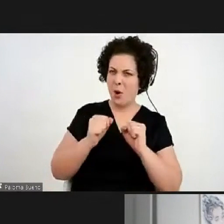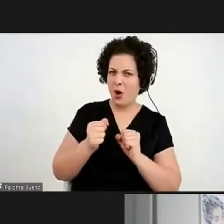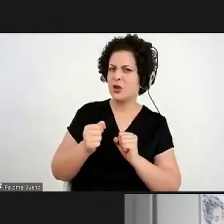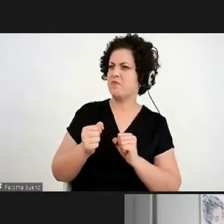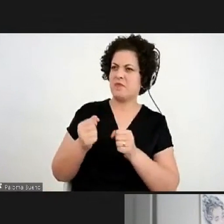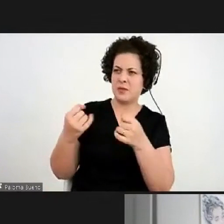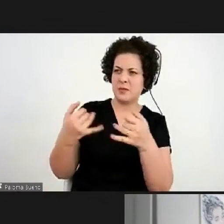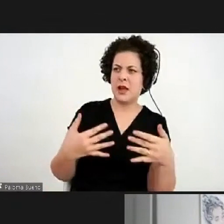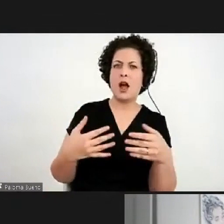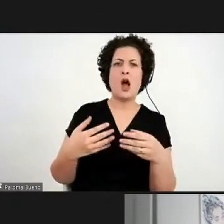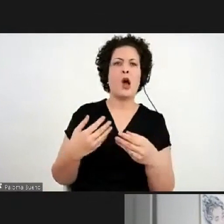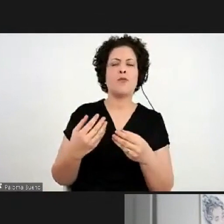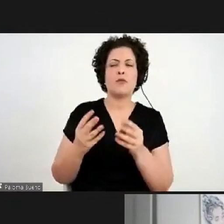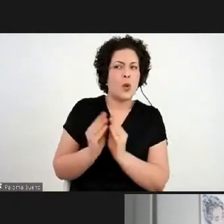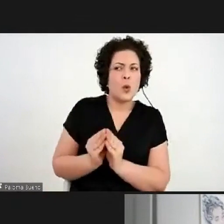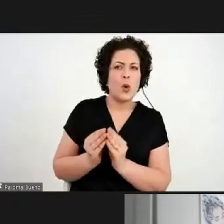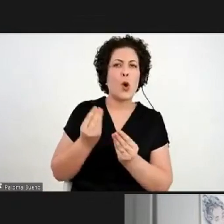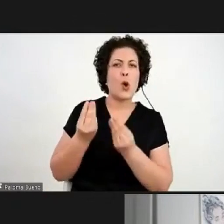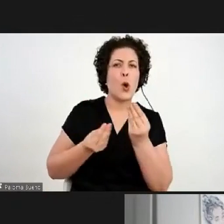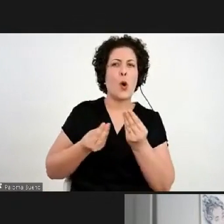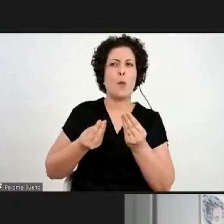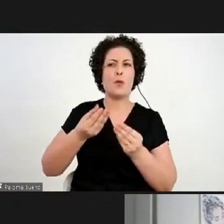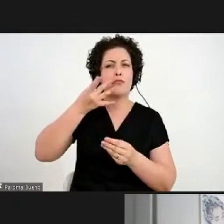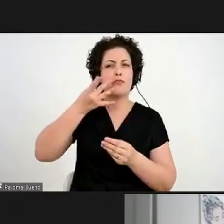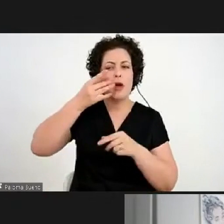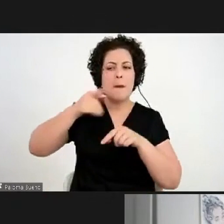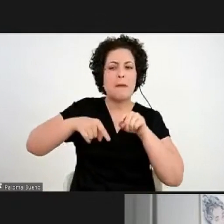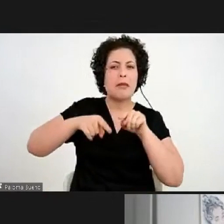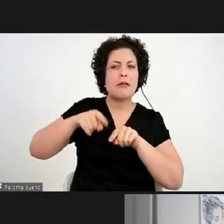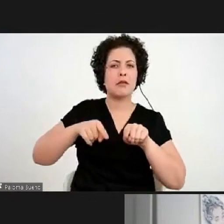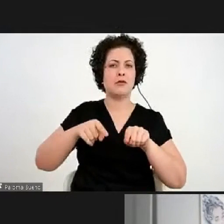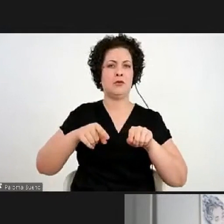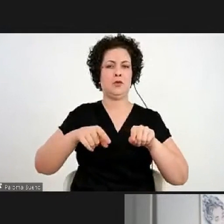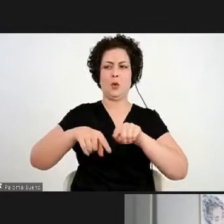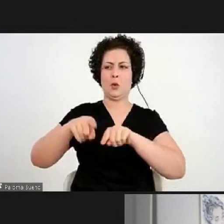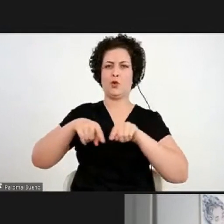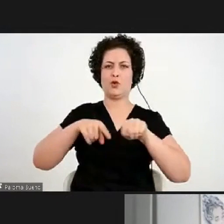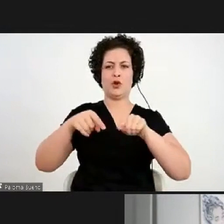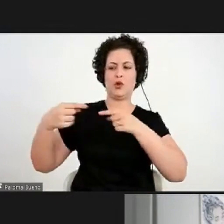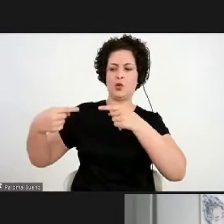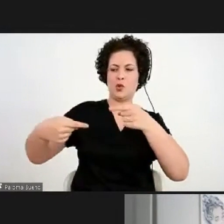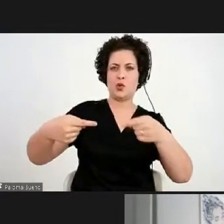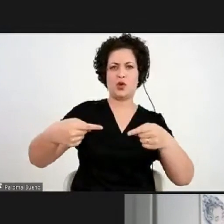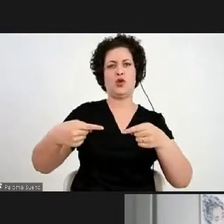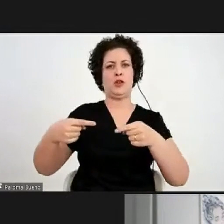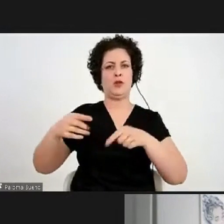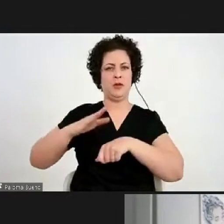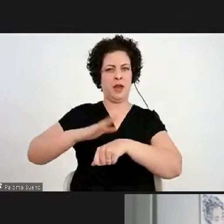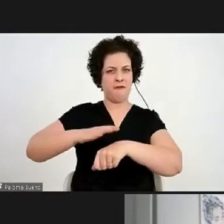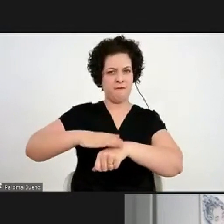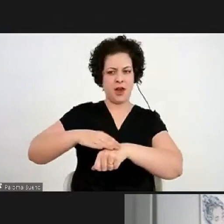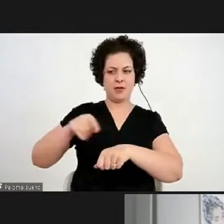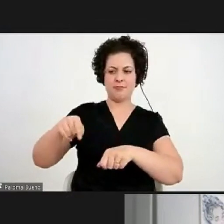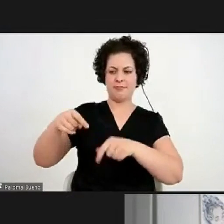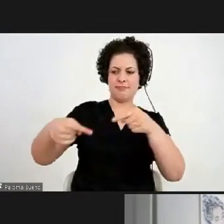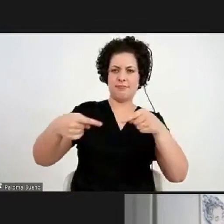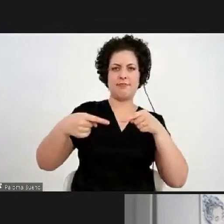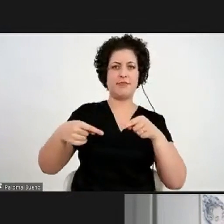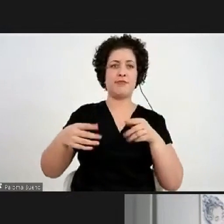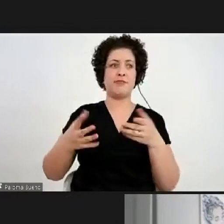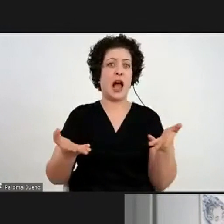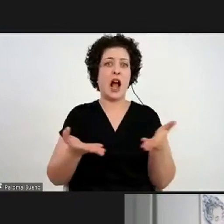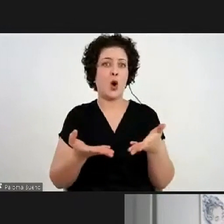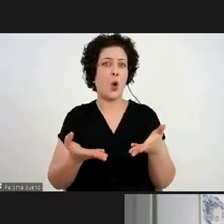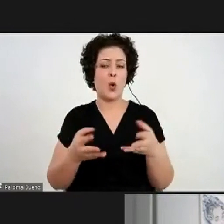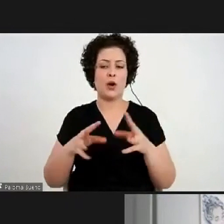como trabalhar com a questão da materialidade dos objetos discutidos e produzidos pensando que estamos sem a possibilidade